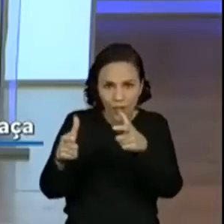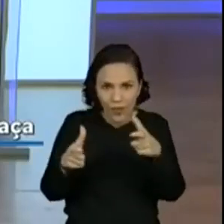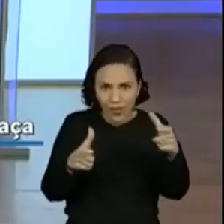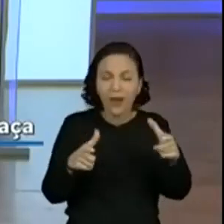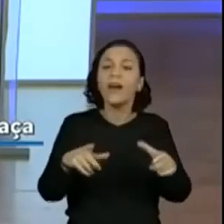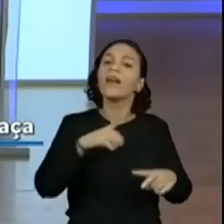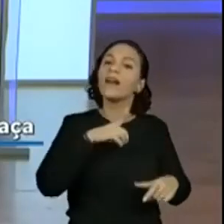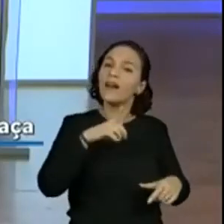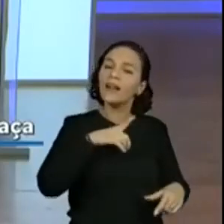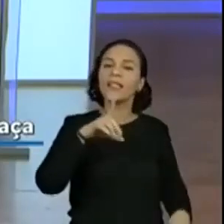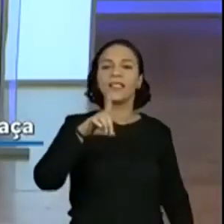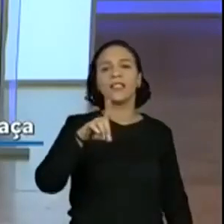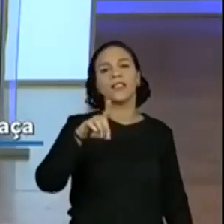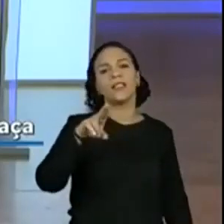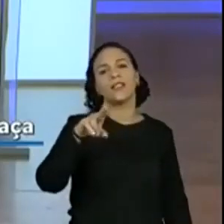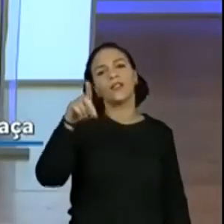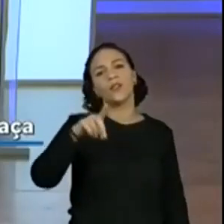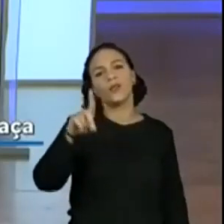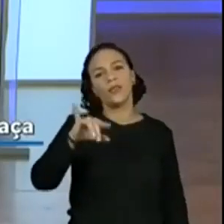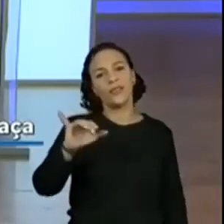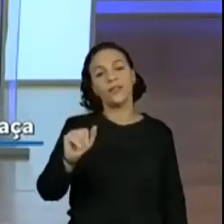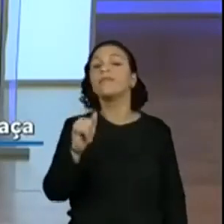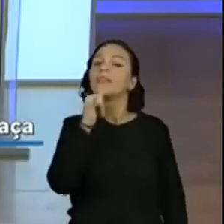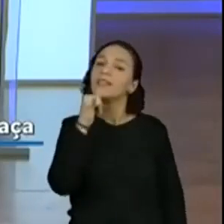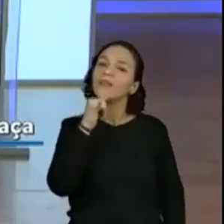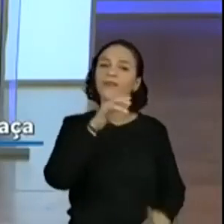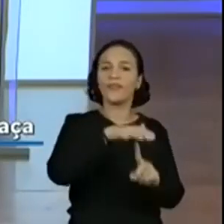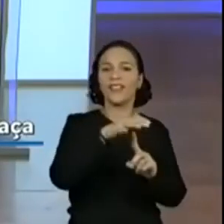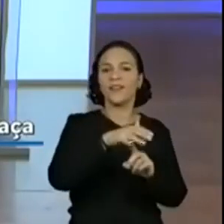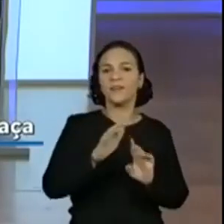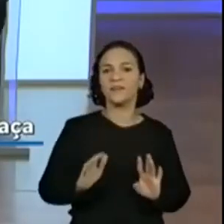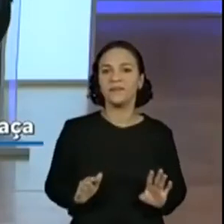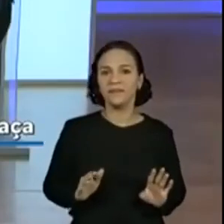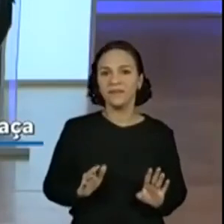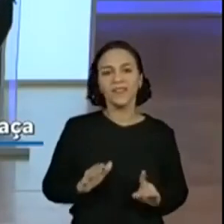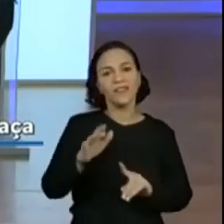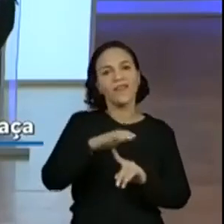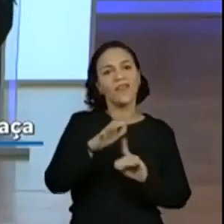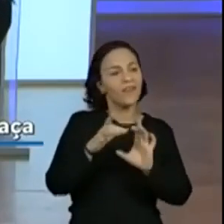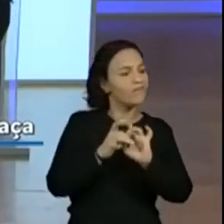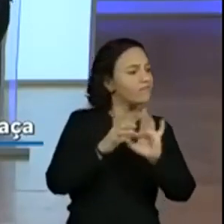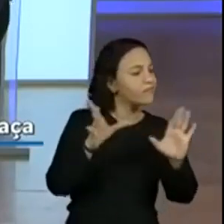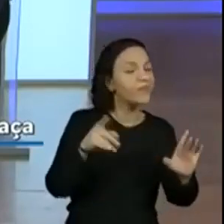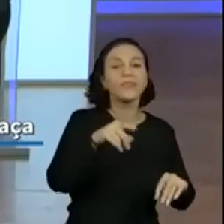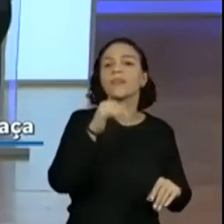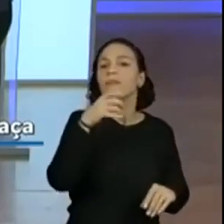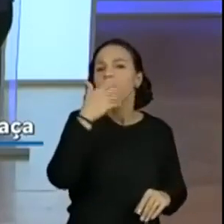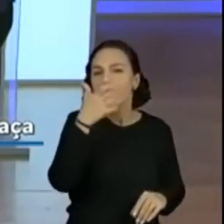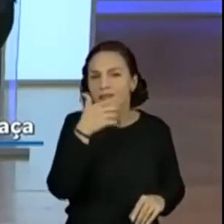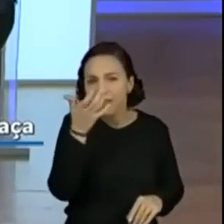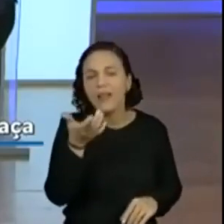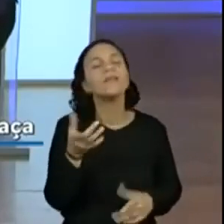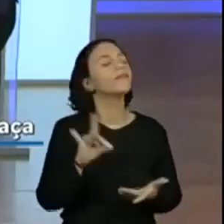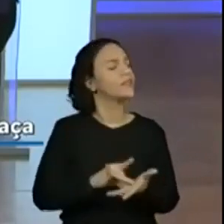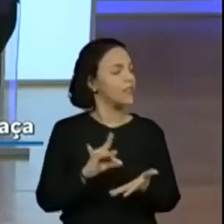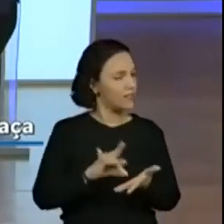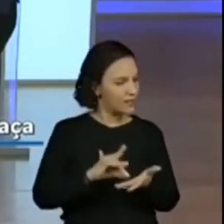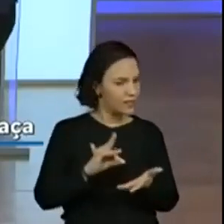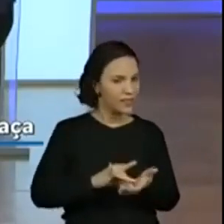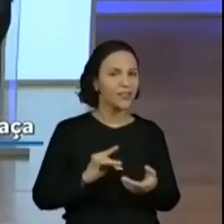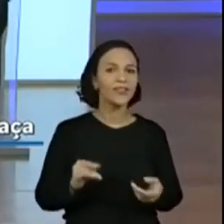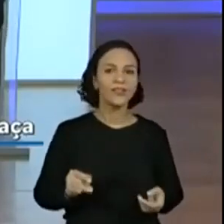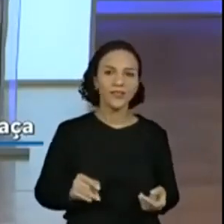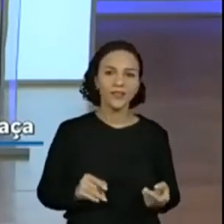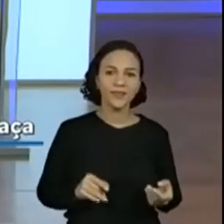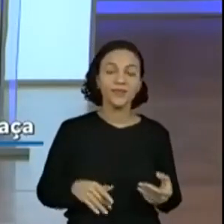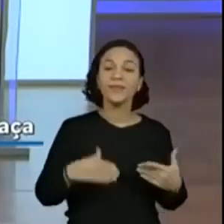pede dúzia. E um dos locais, feira. É a feira livre. gente, ah lá, maçã, é verdade. Então, tudo aquilo.